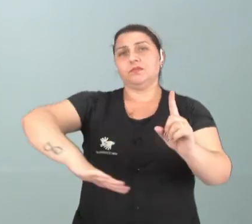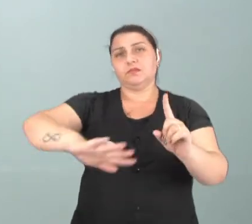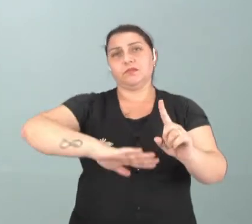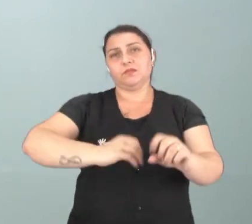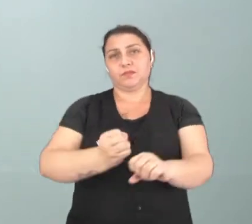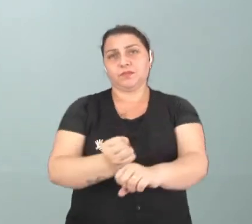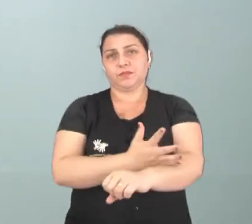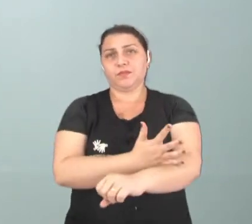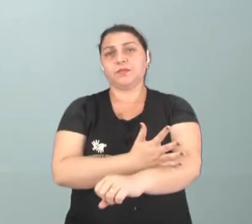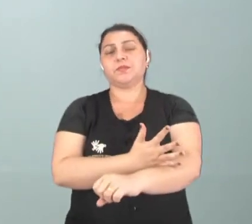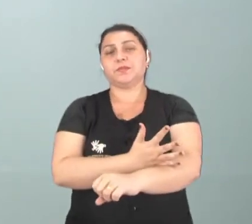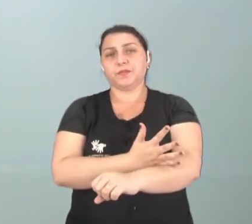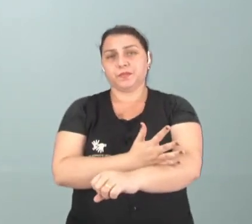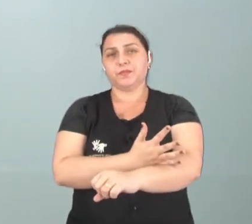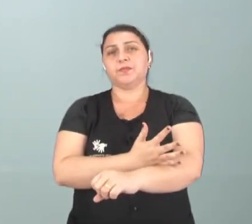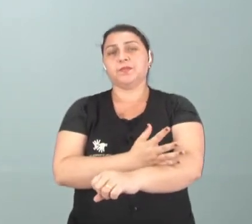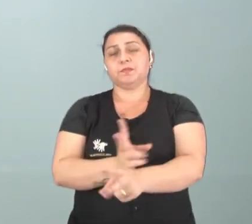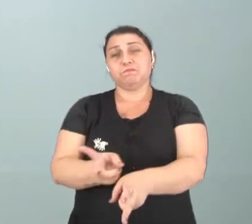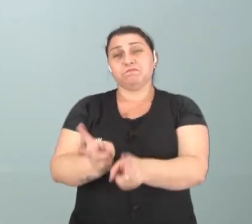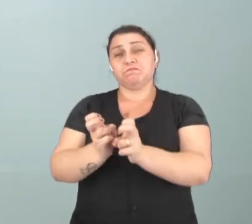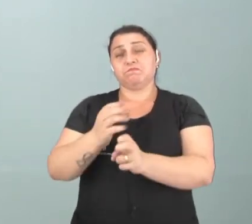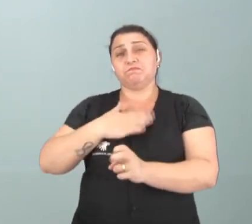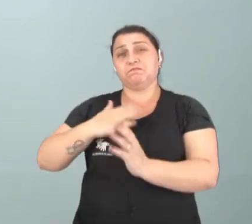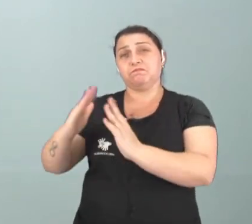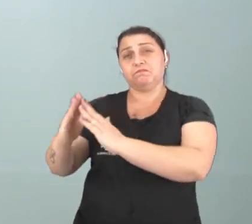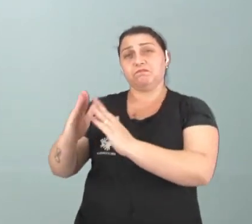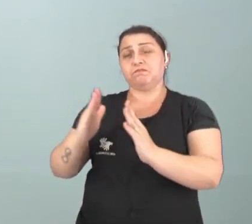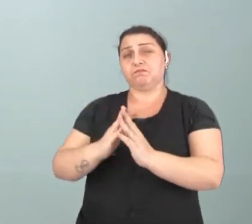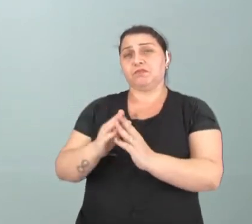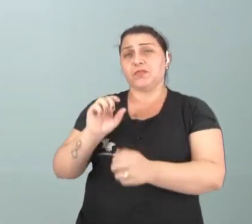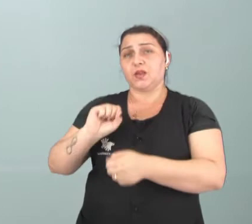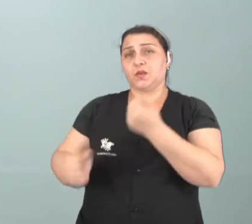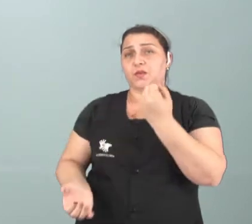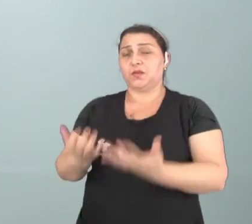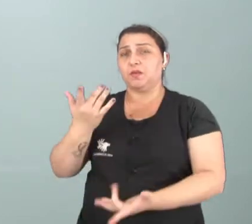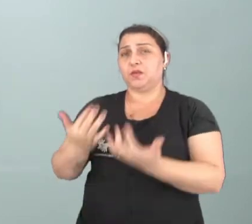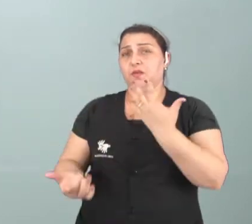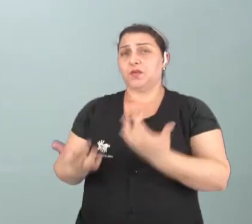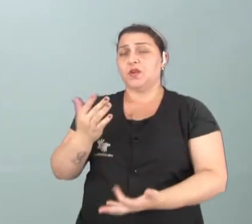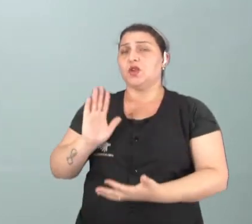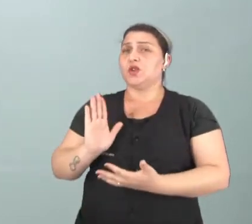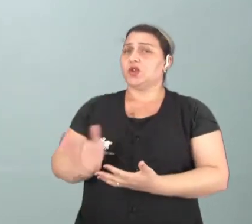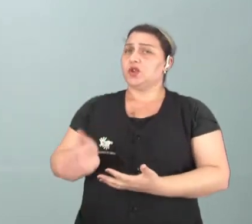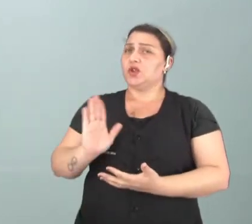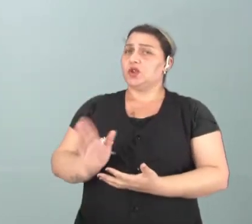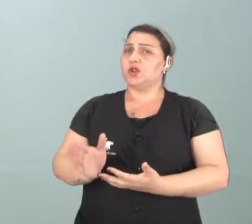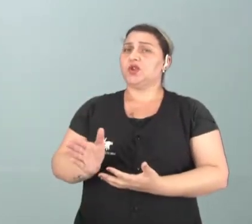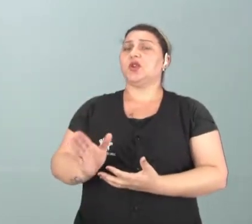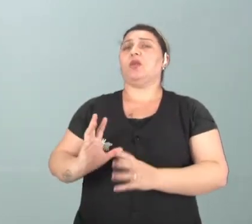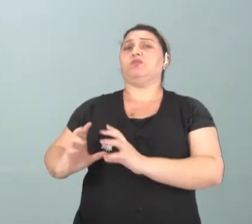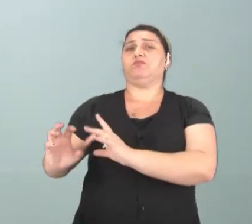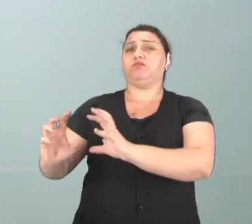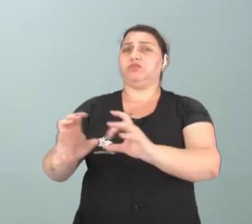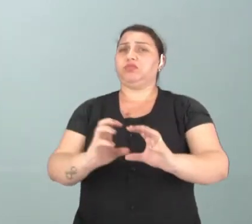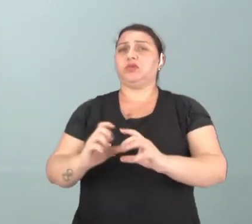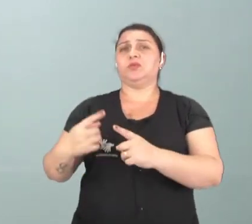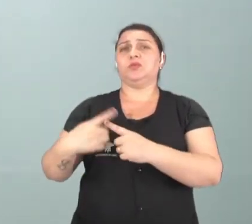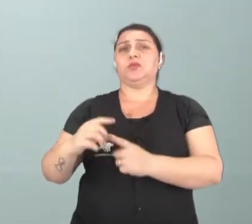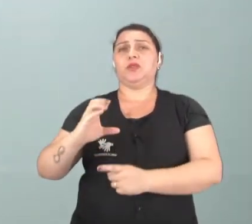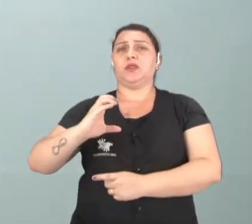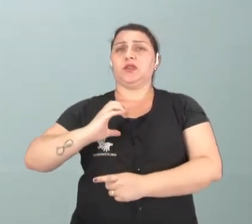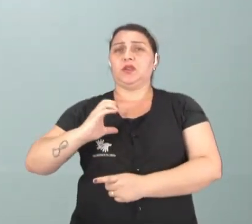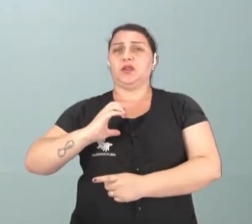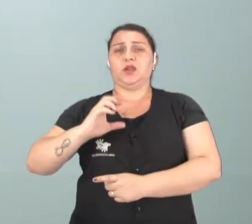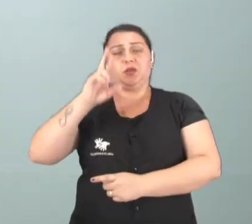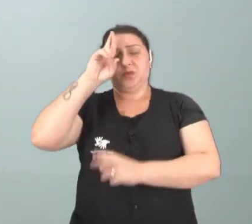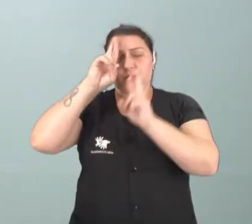-emocional. Se eu perceber que o meu vizinho coloca fogo no quintal, eu já vou ter um conflito com ele, porque eticamente eu estou vendo